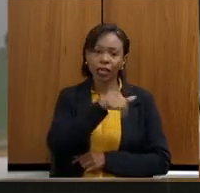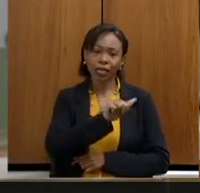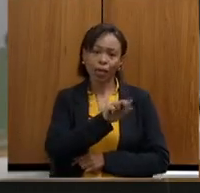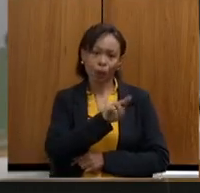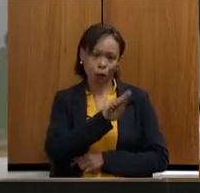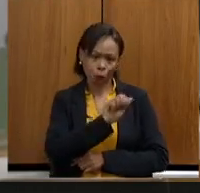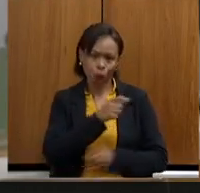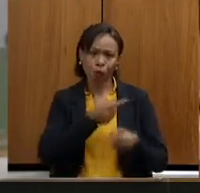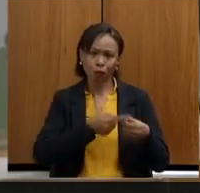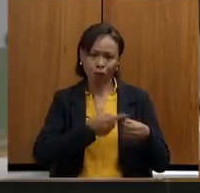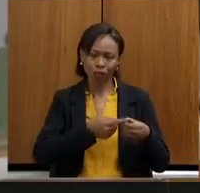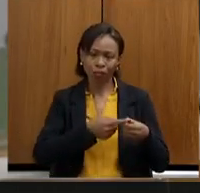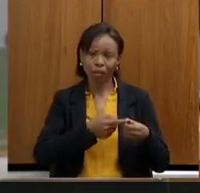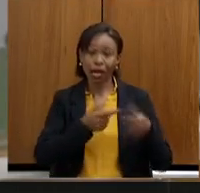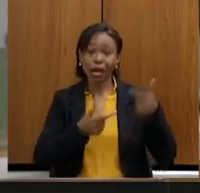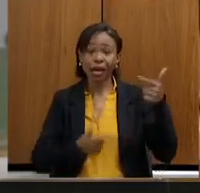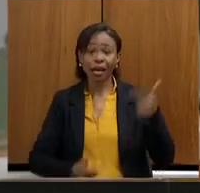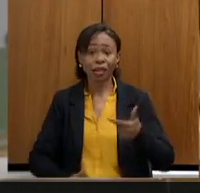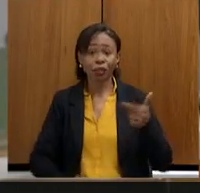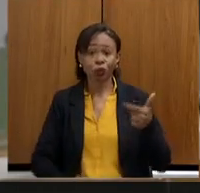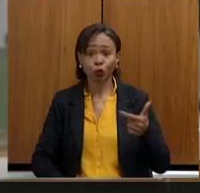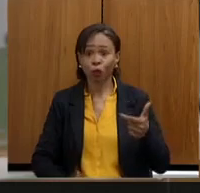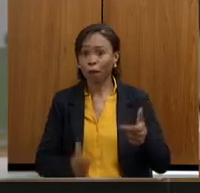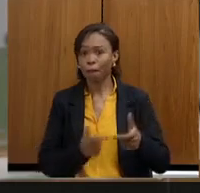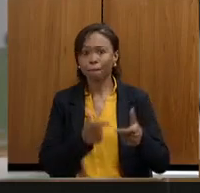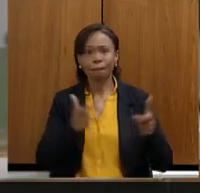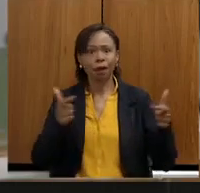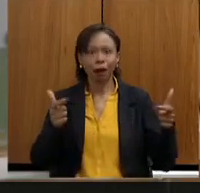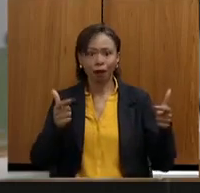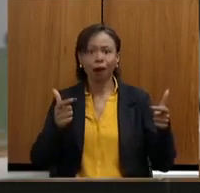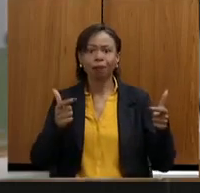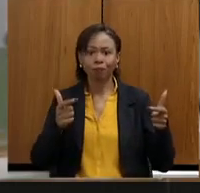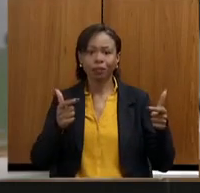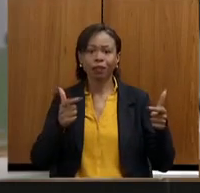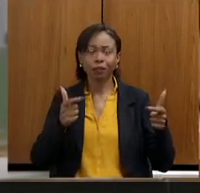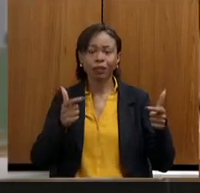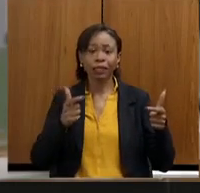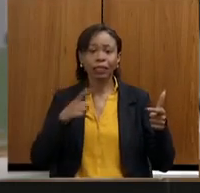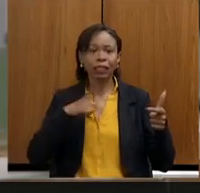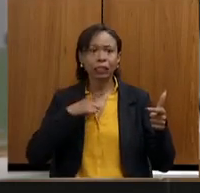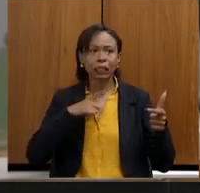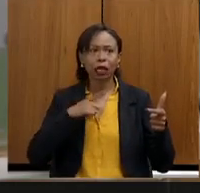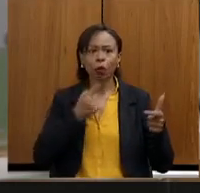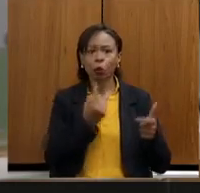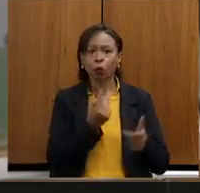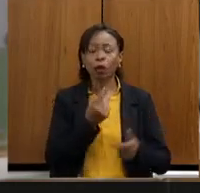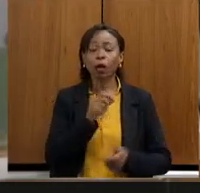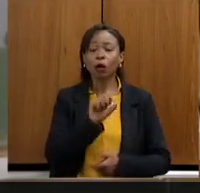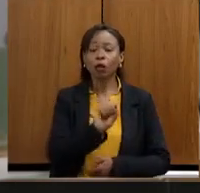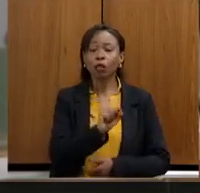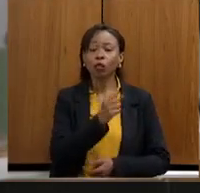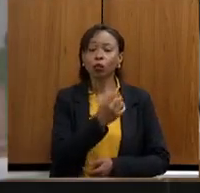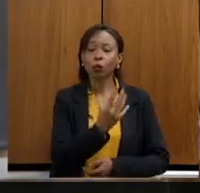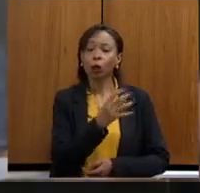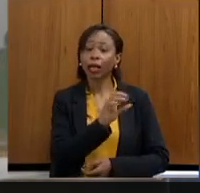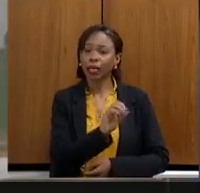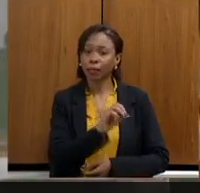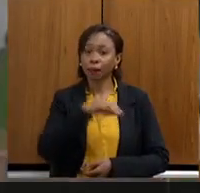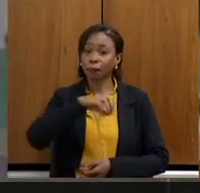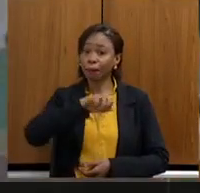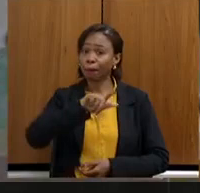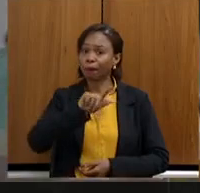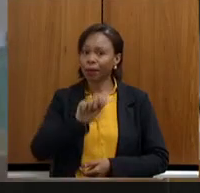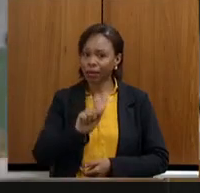segunda maior planta do mundo, a da Brooksfield, são 840 mega, dá mais de